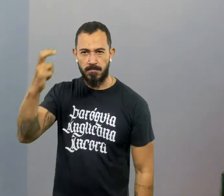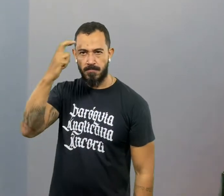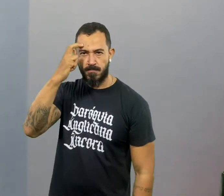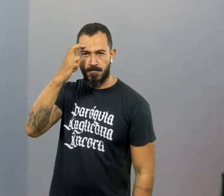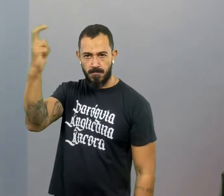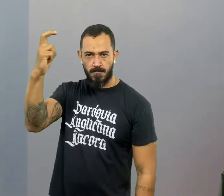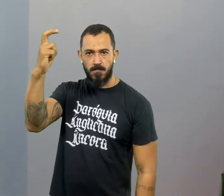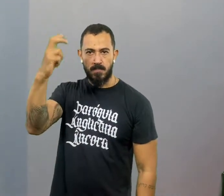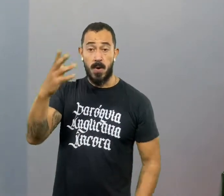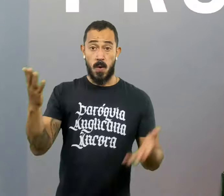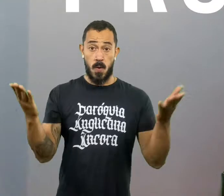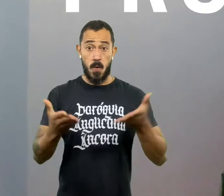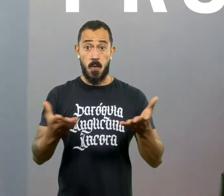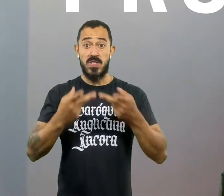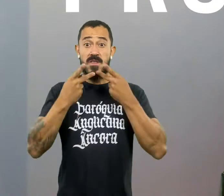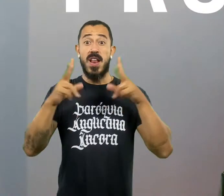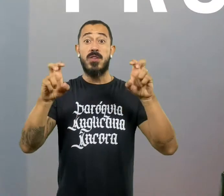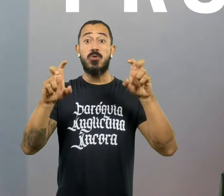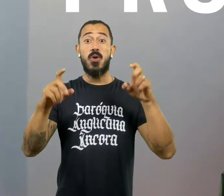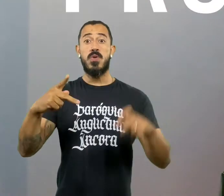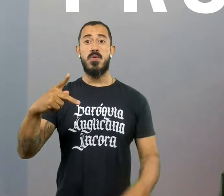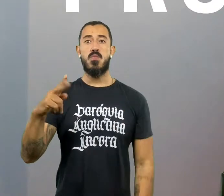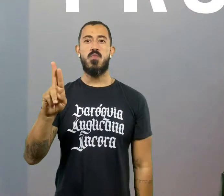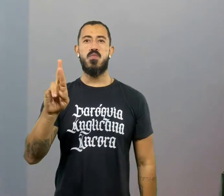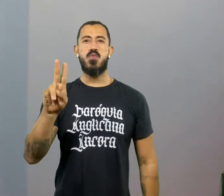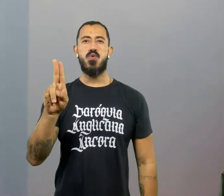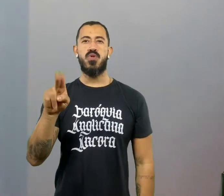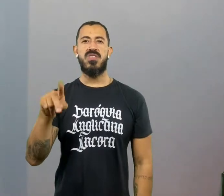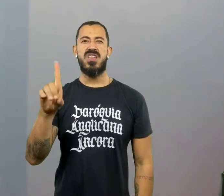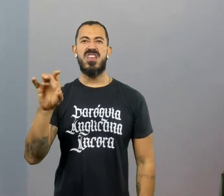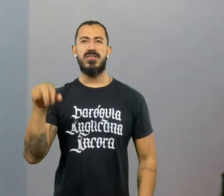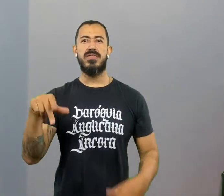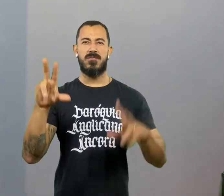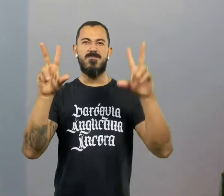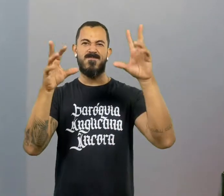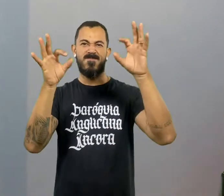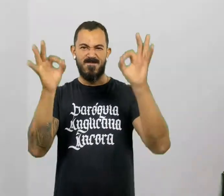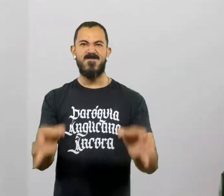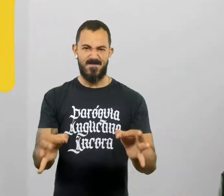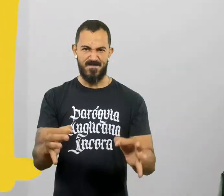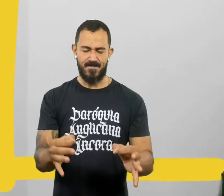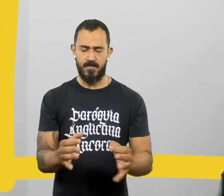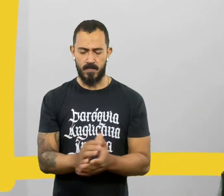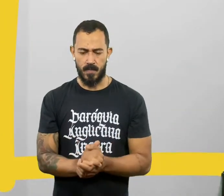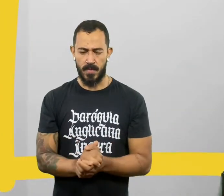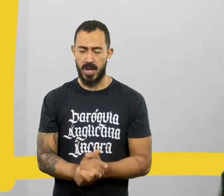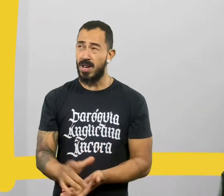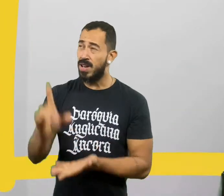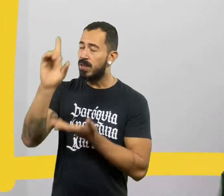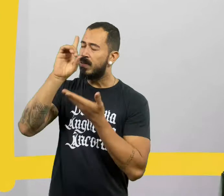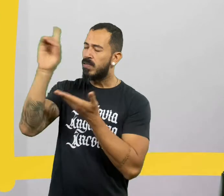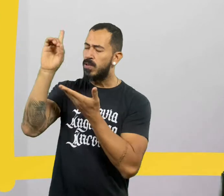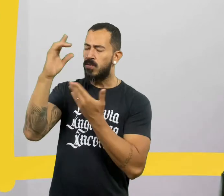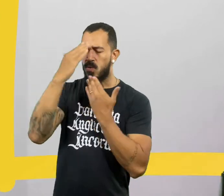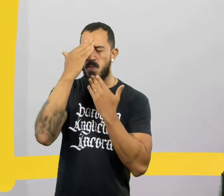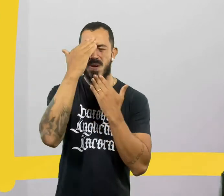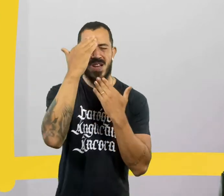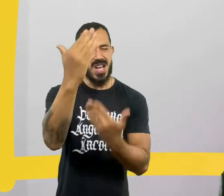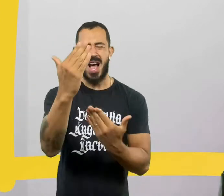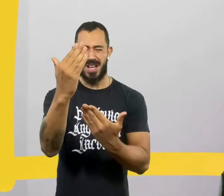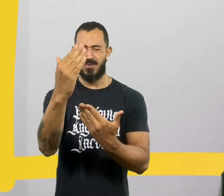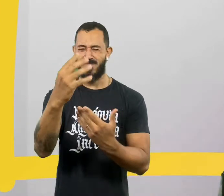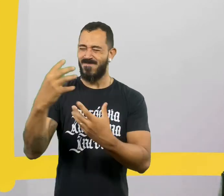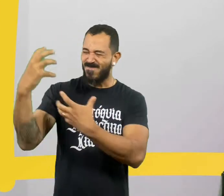Então, hoje nós vamos falar sobre a prudência, e que o Senhor nos abençoe. Deus, obrigado pela tua presença aqui,